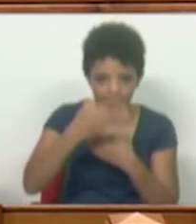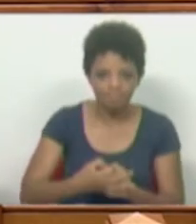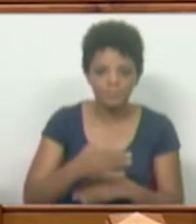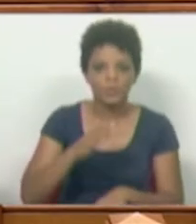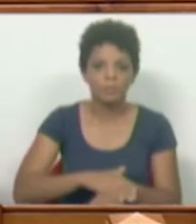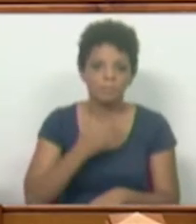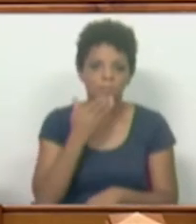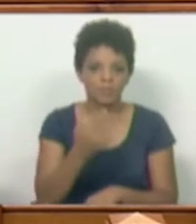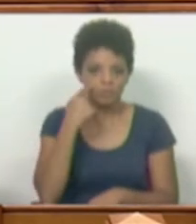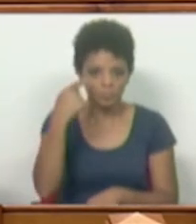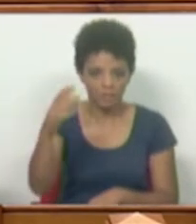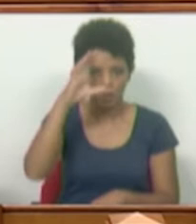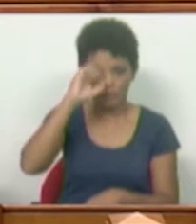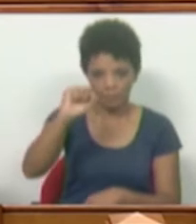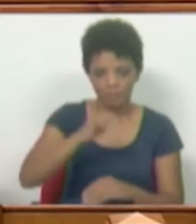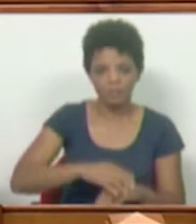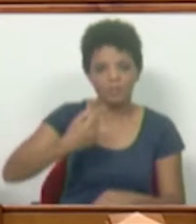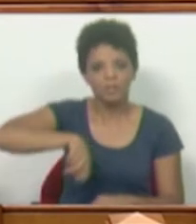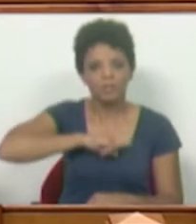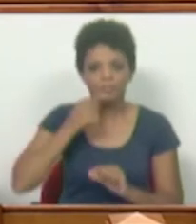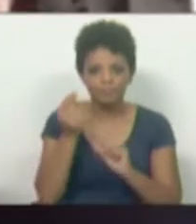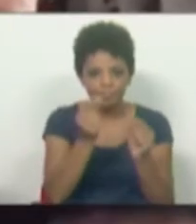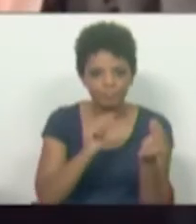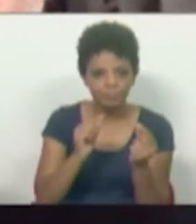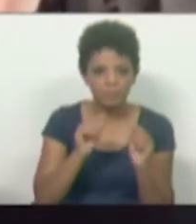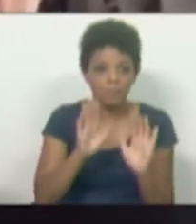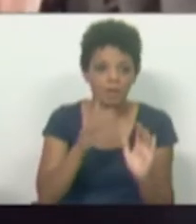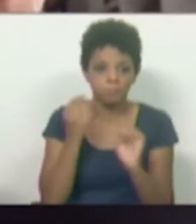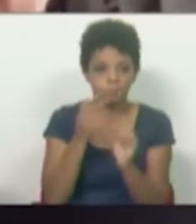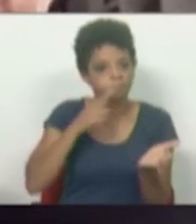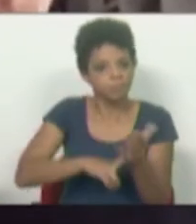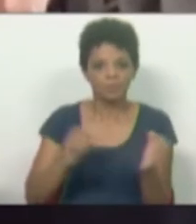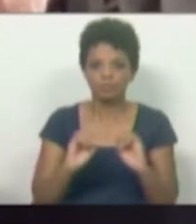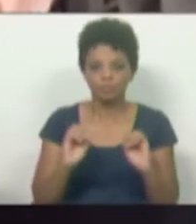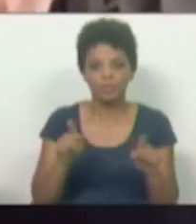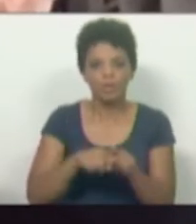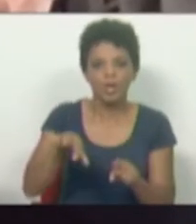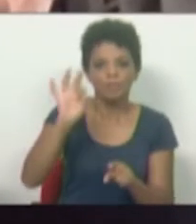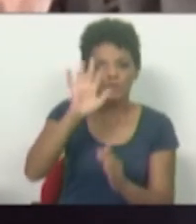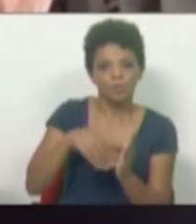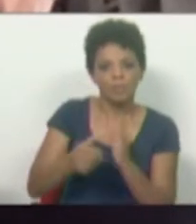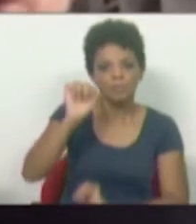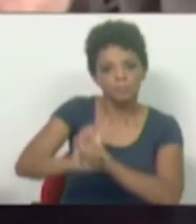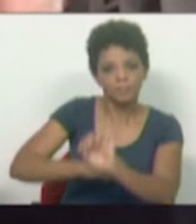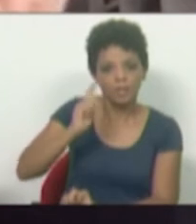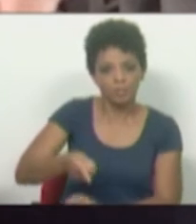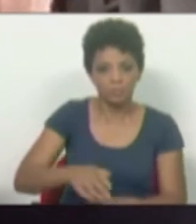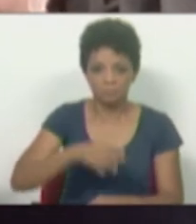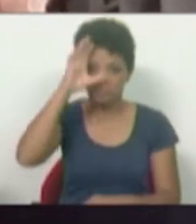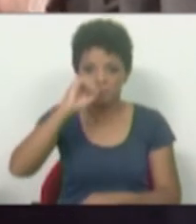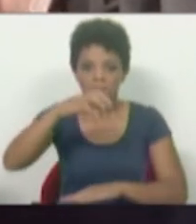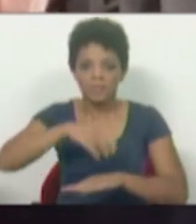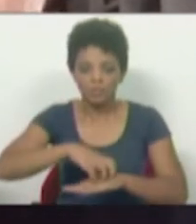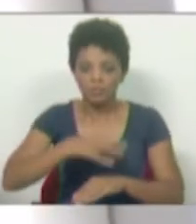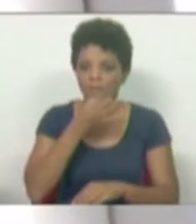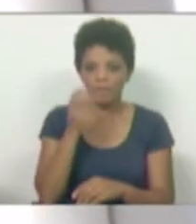pedido especial do Governo, estivemos também a discutir, mas sem discussão real, as grandes opções do plano. Nenhum ministro lhes